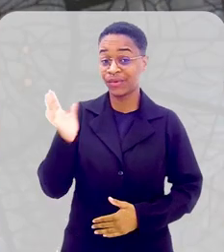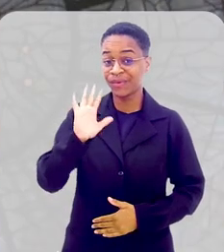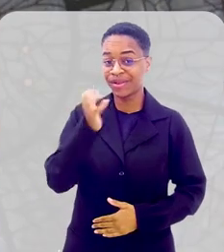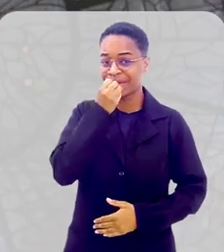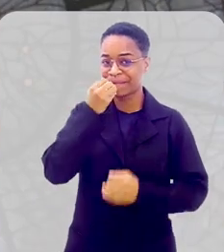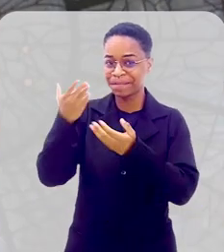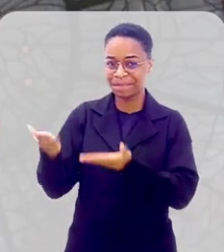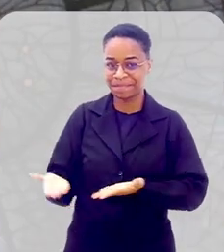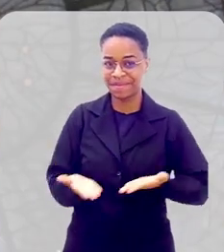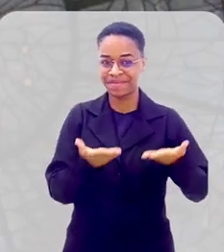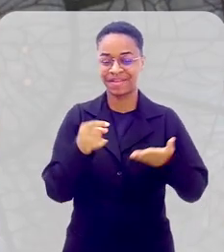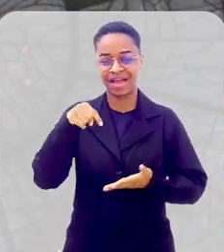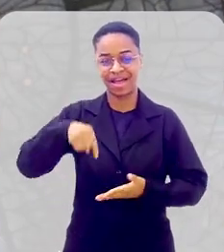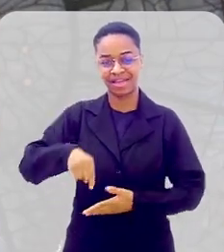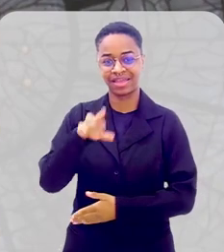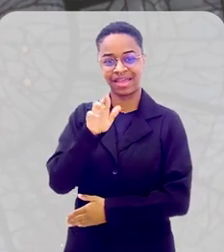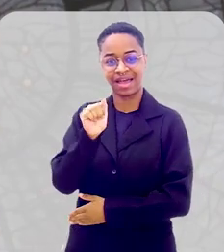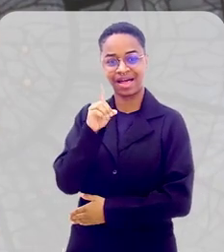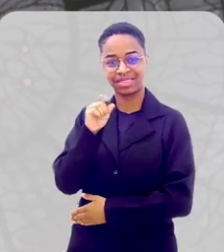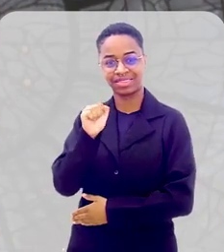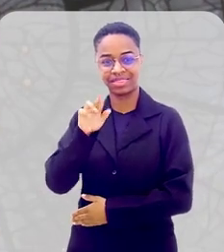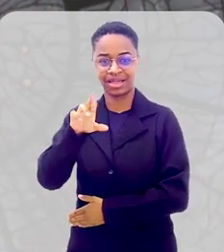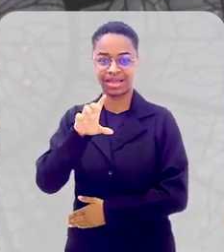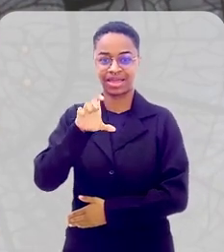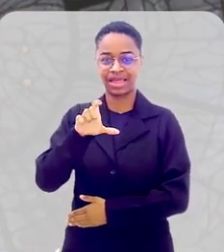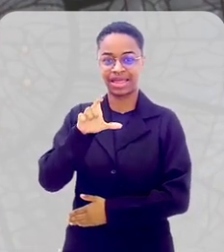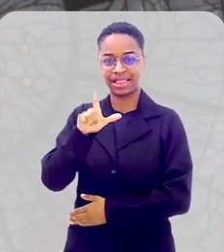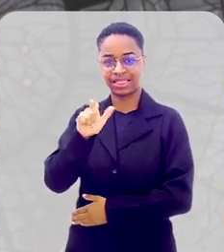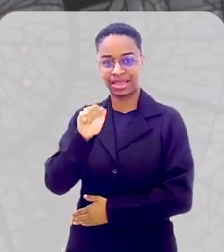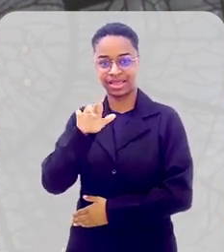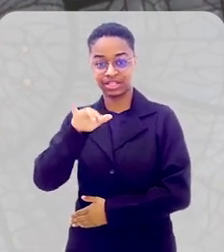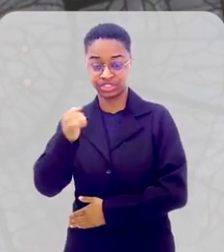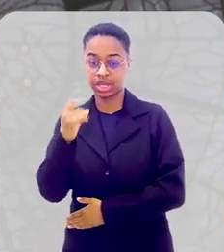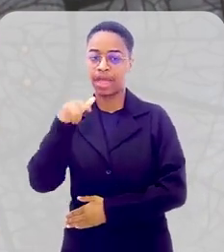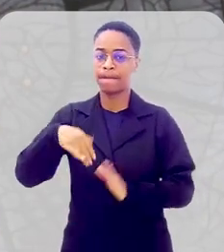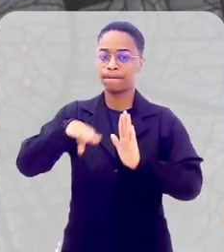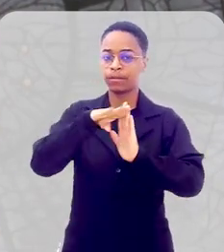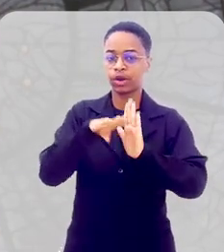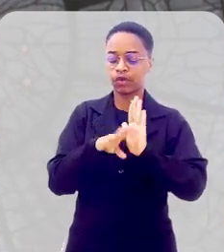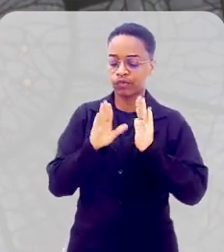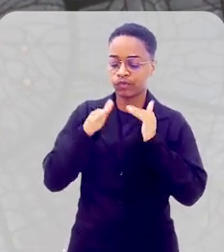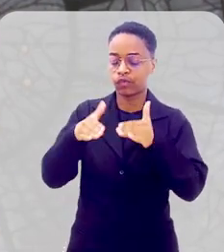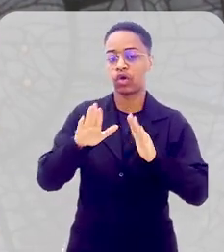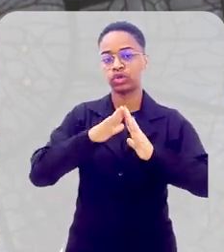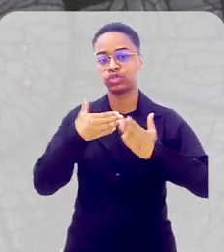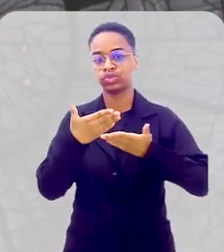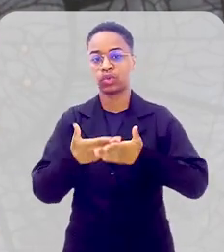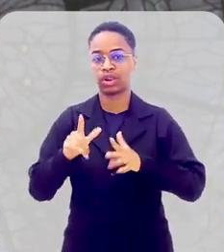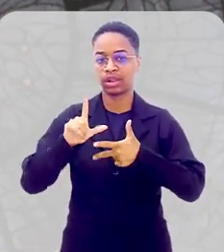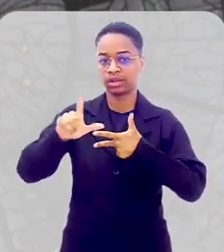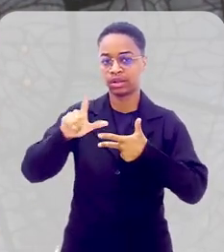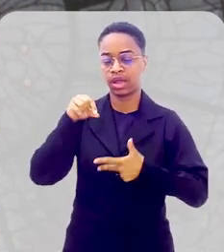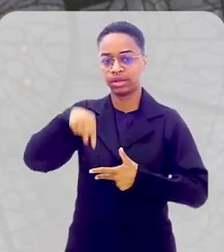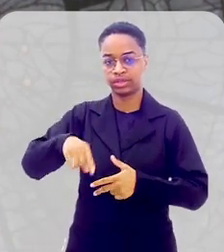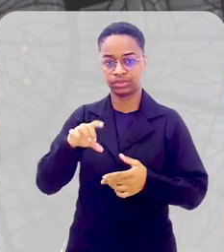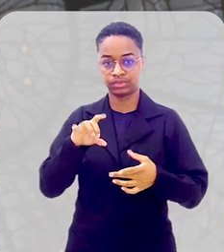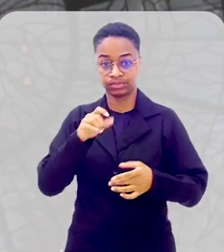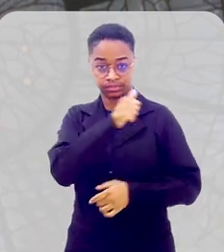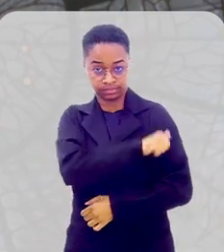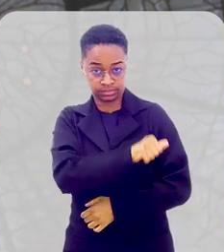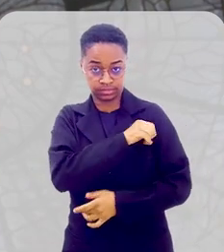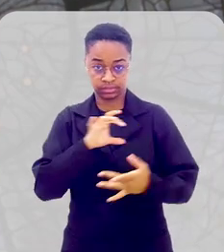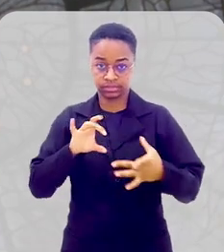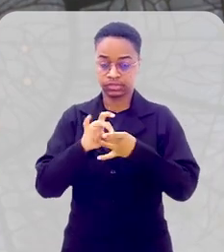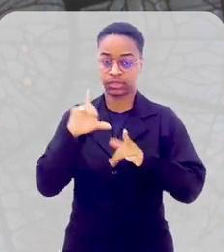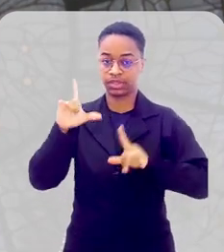Olá, seja bem-vindo ao Radar Elerge, o programa da Escola do Legislativo do Rio de Janeiro, produzido em